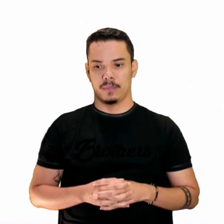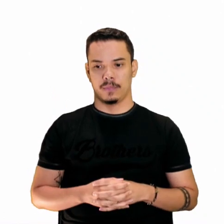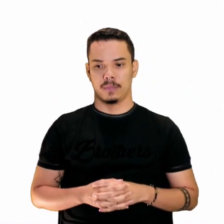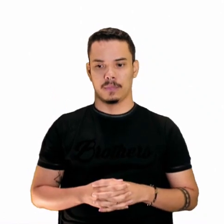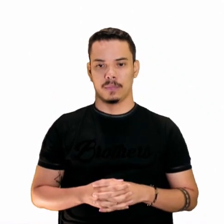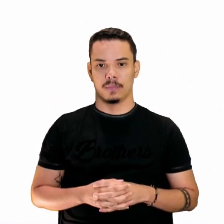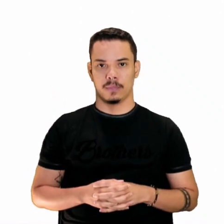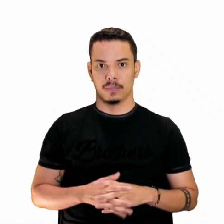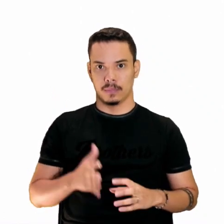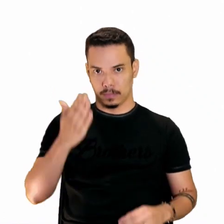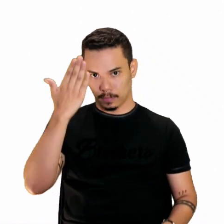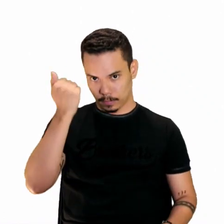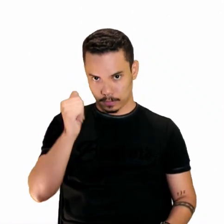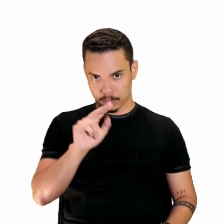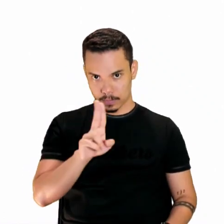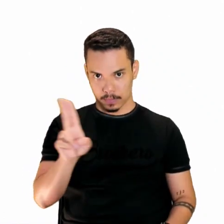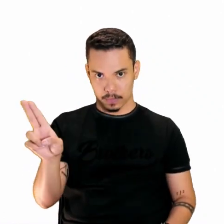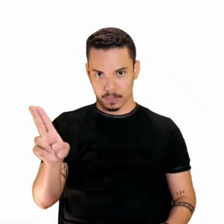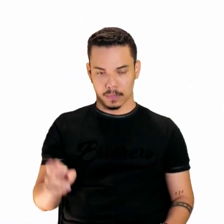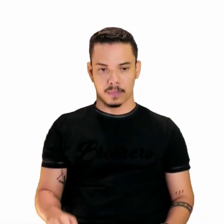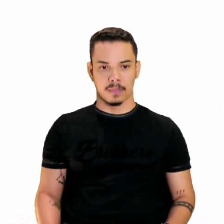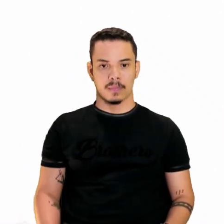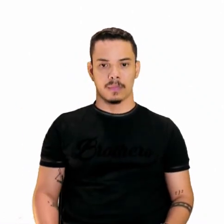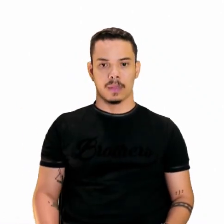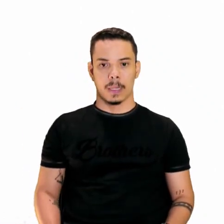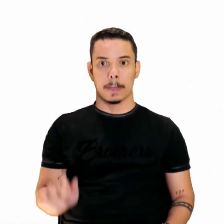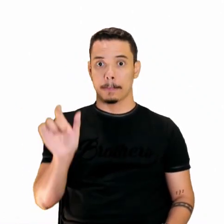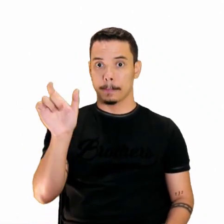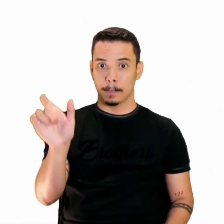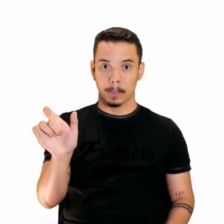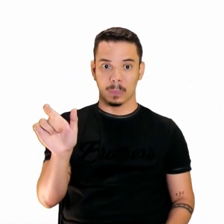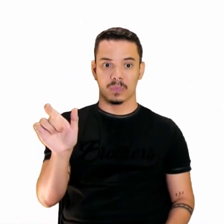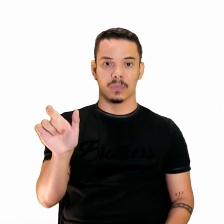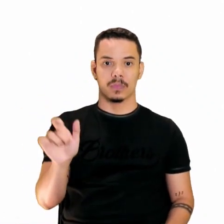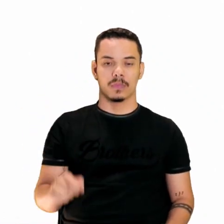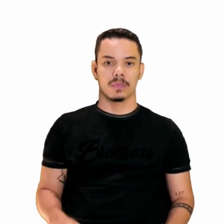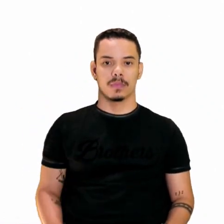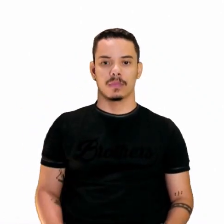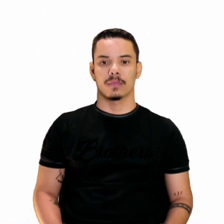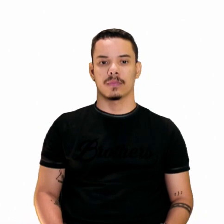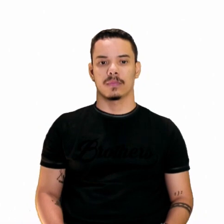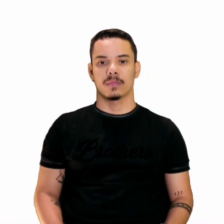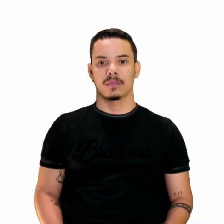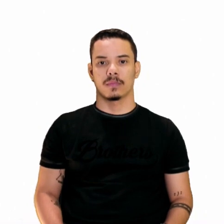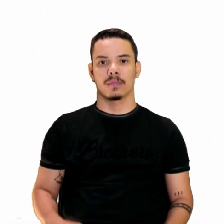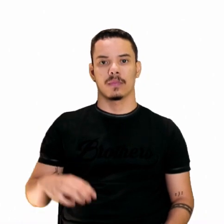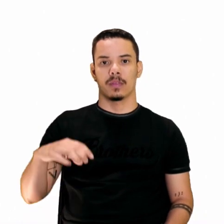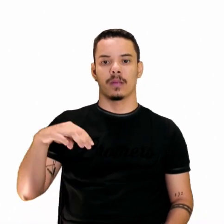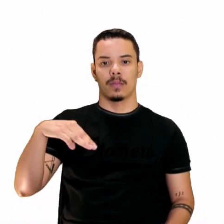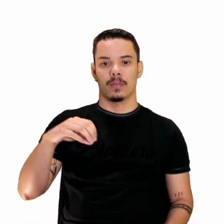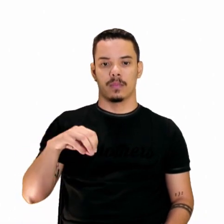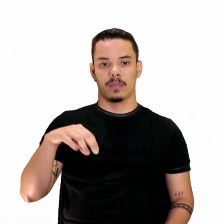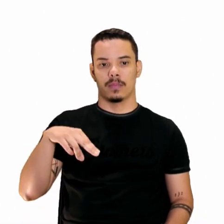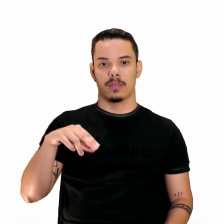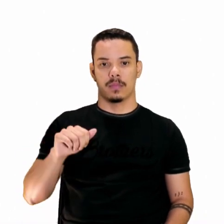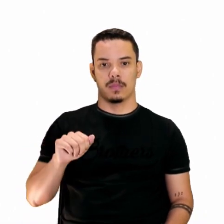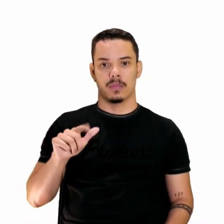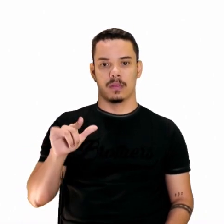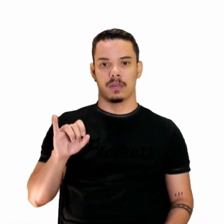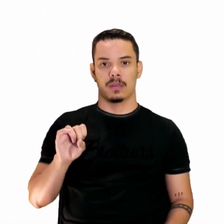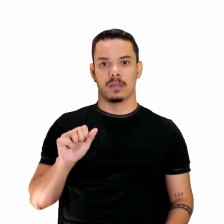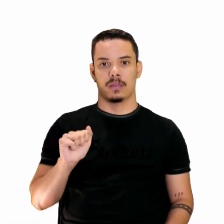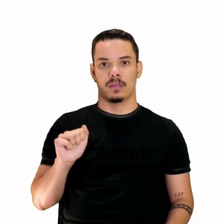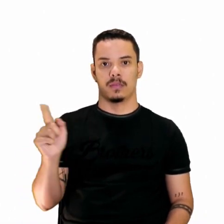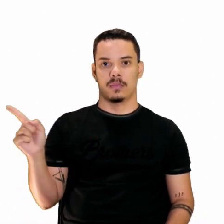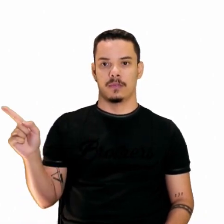sabe o nome? Lembra? Uma palavra. Começa com M. A Mona Lisa. Certo, então,